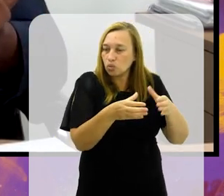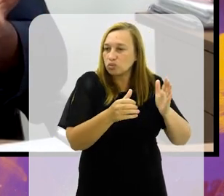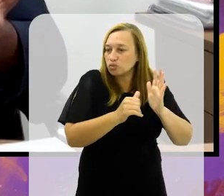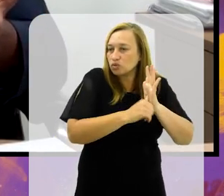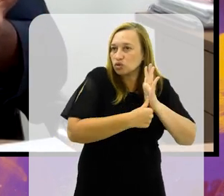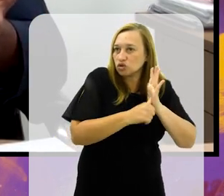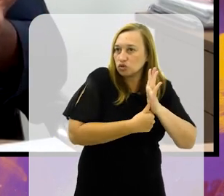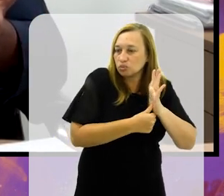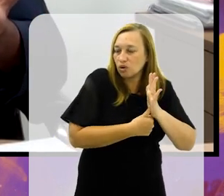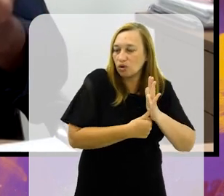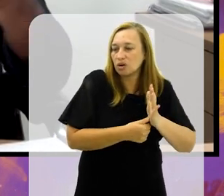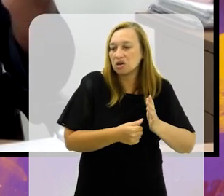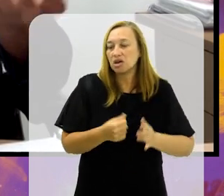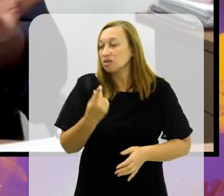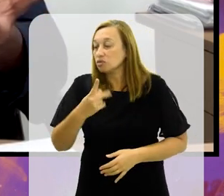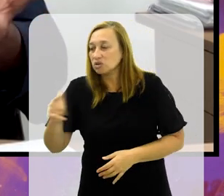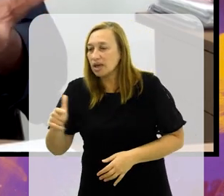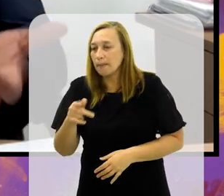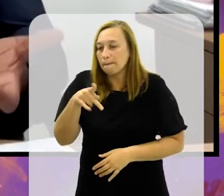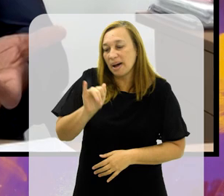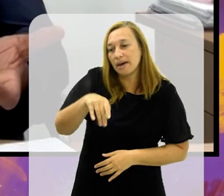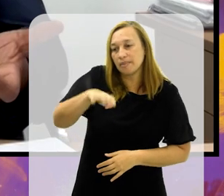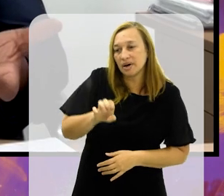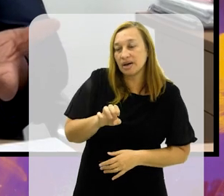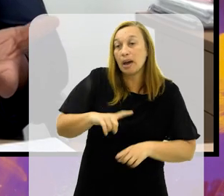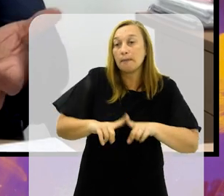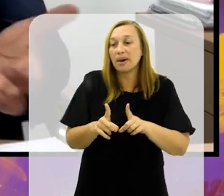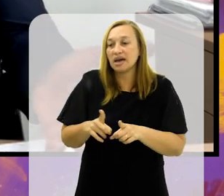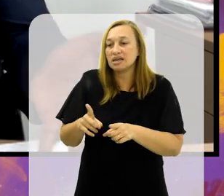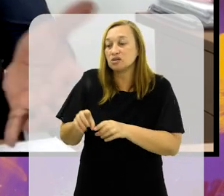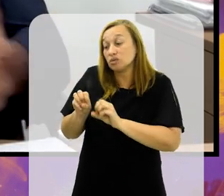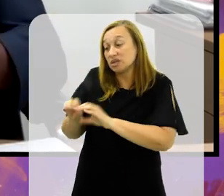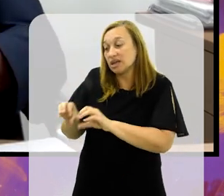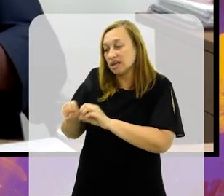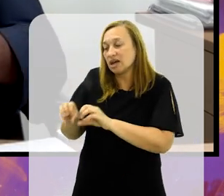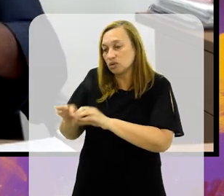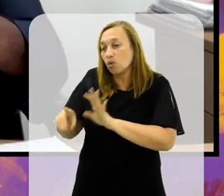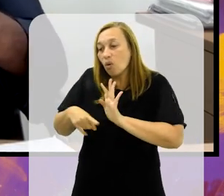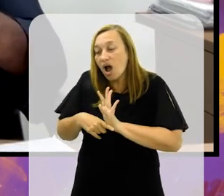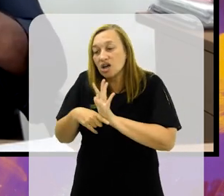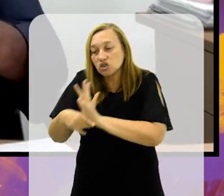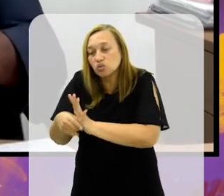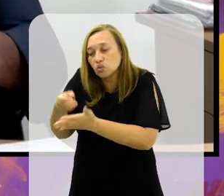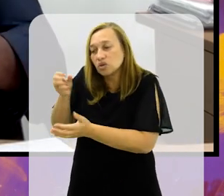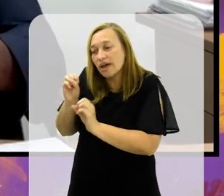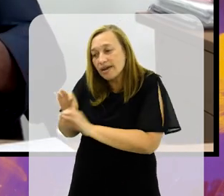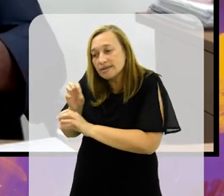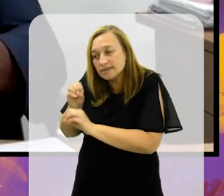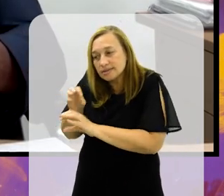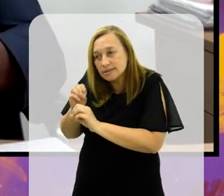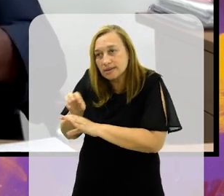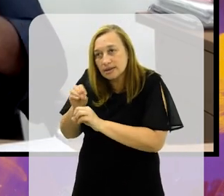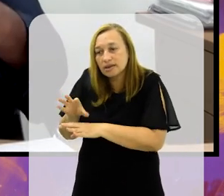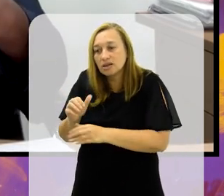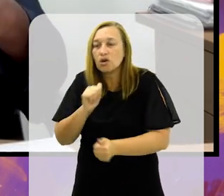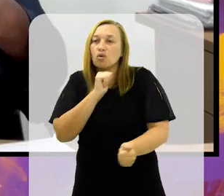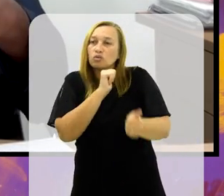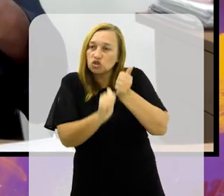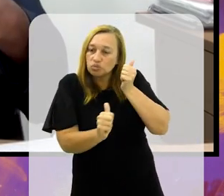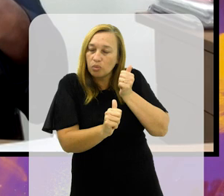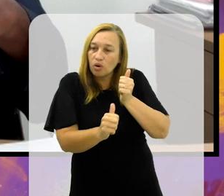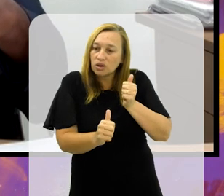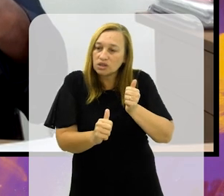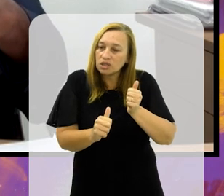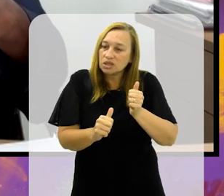Às vezes, não tem um pai e uma mãe, e quem faz essa função é um treinador, é alguém que está ali com ele no dia a dia, cobrando para ele chegar no horário.